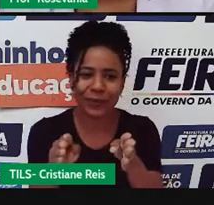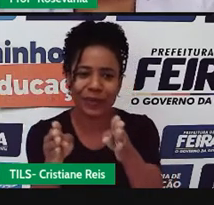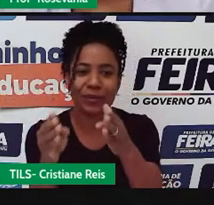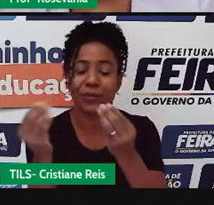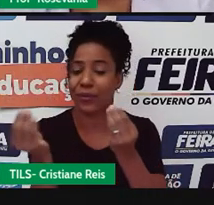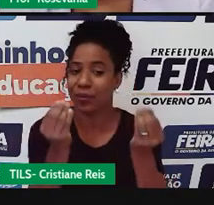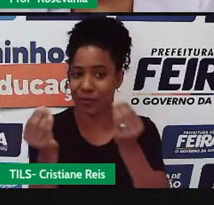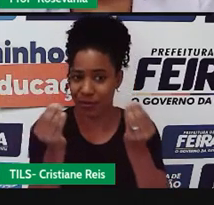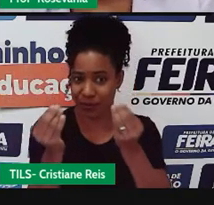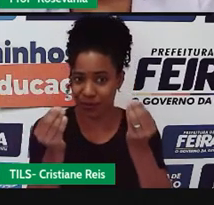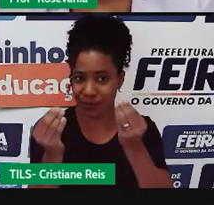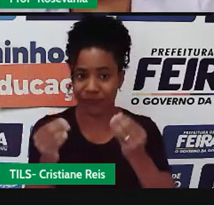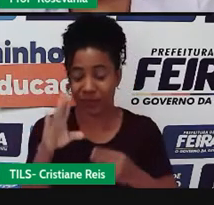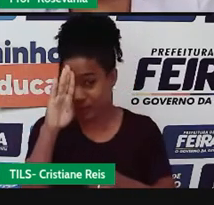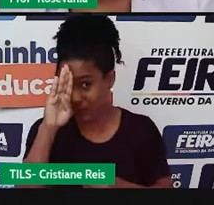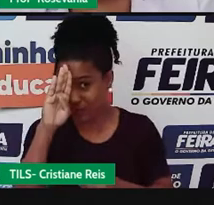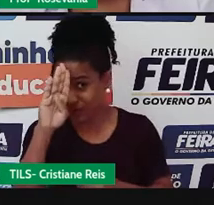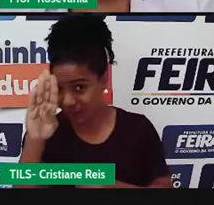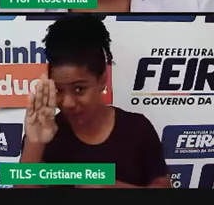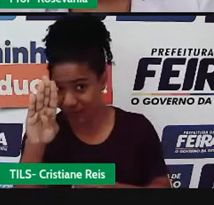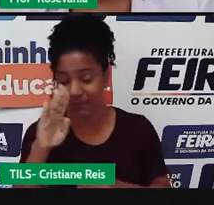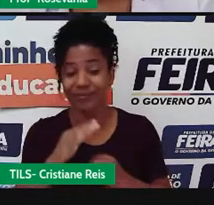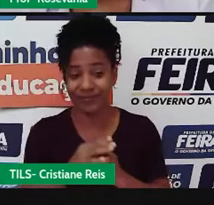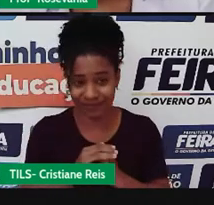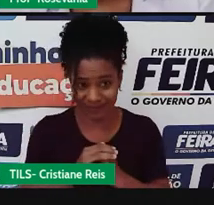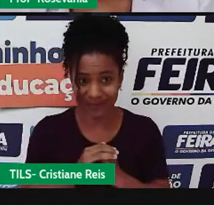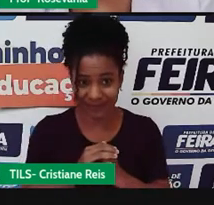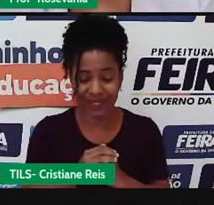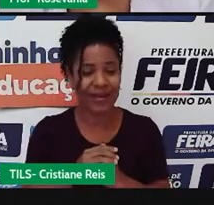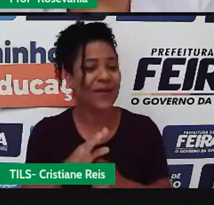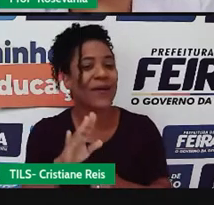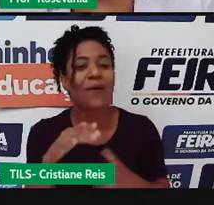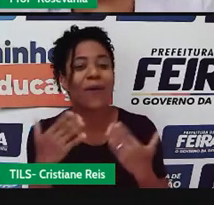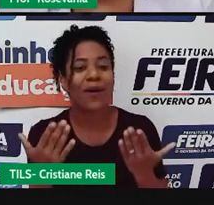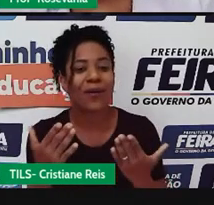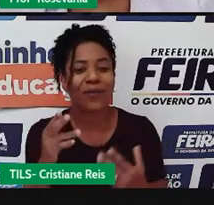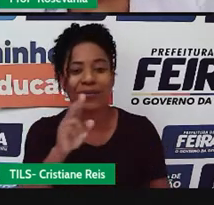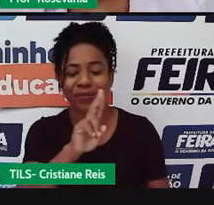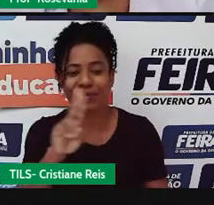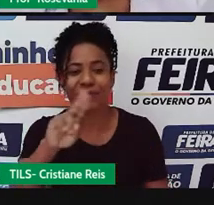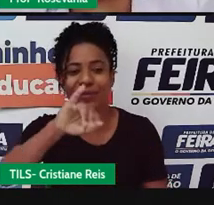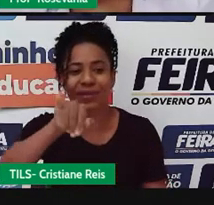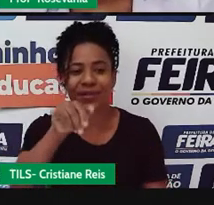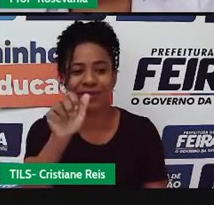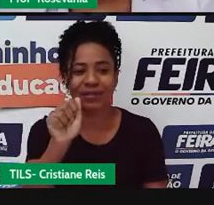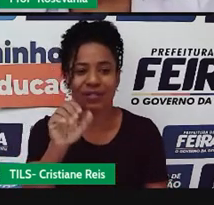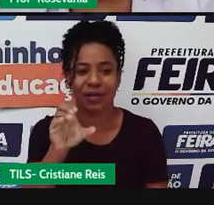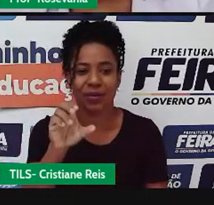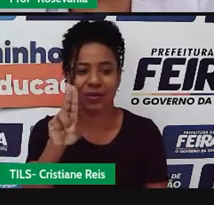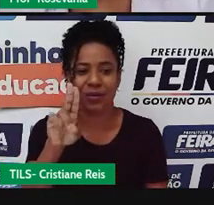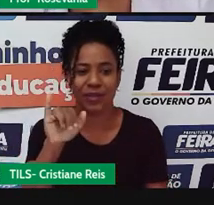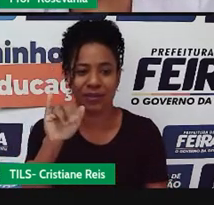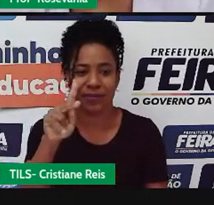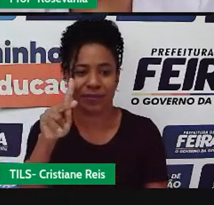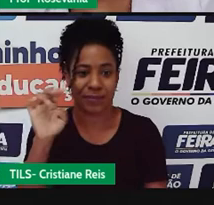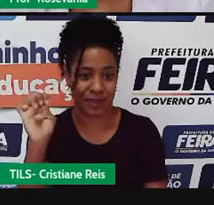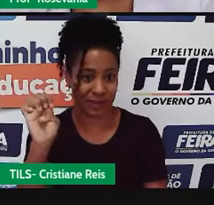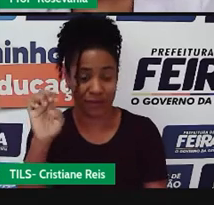principal, né, o rio Jacuípe, mas, de qualquer forma, dentro, né, do nosso município, aqui da nossa cidade, a gente tem isso aqui, né.